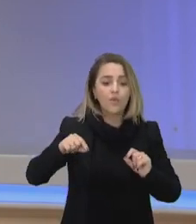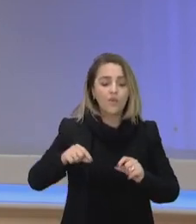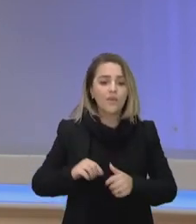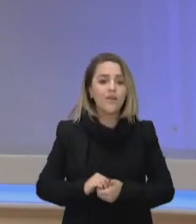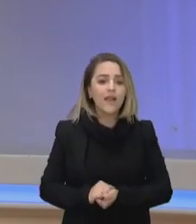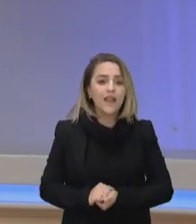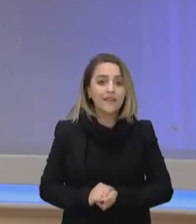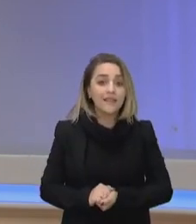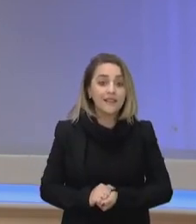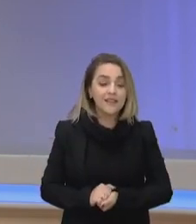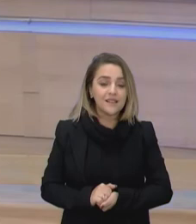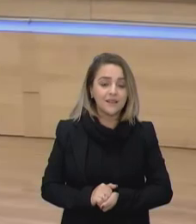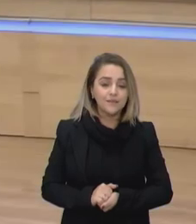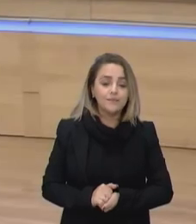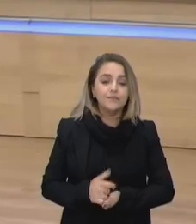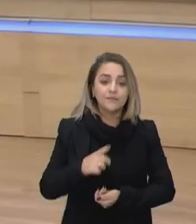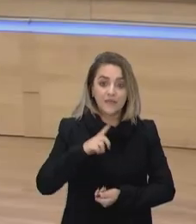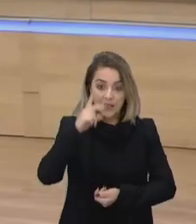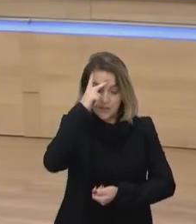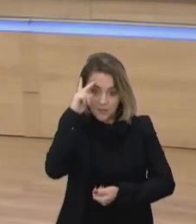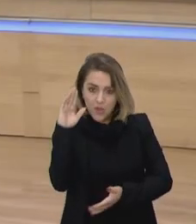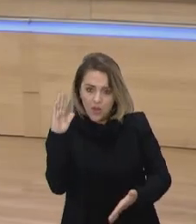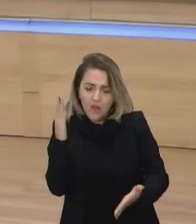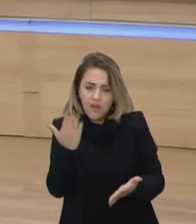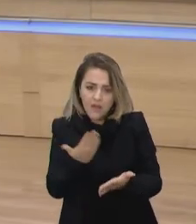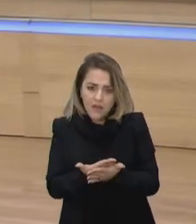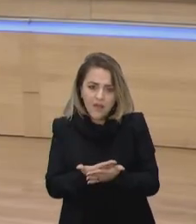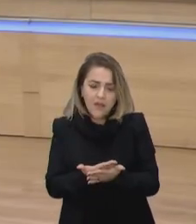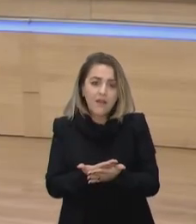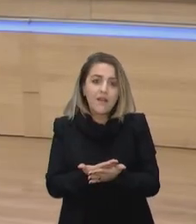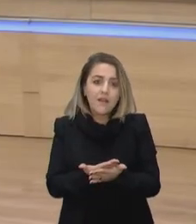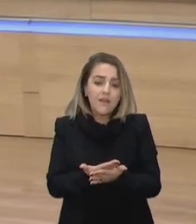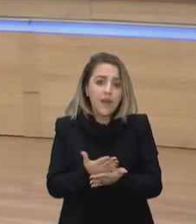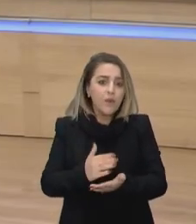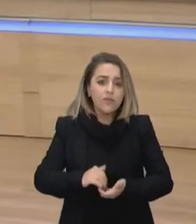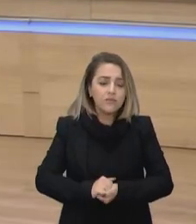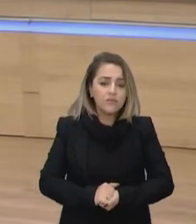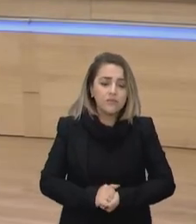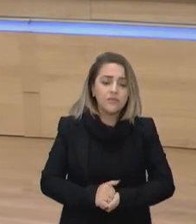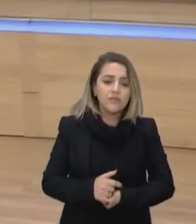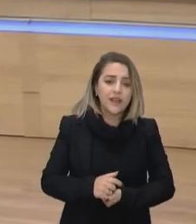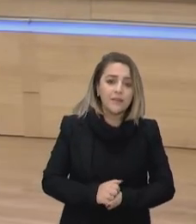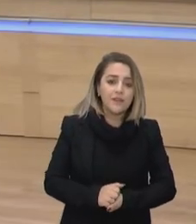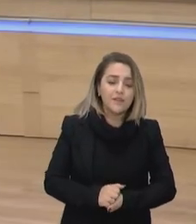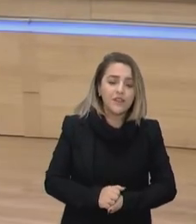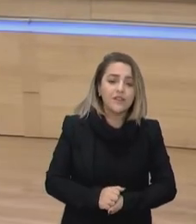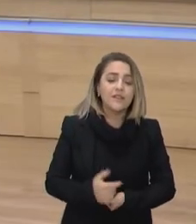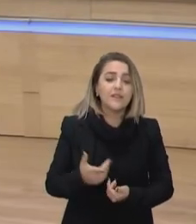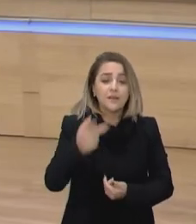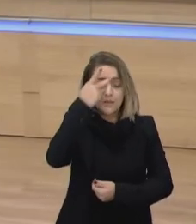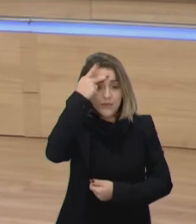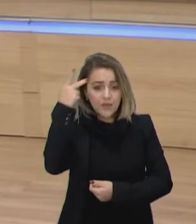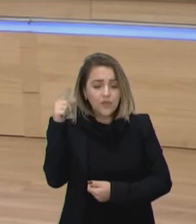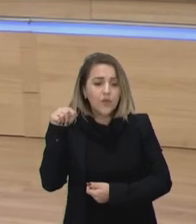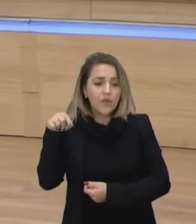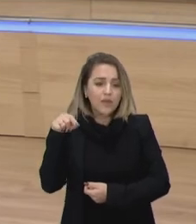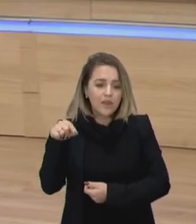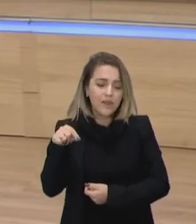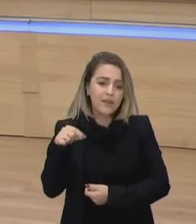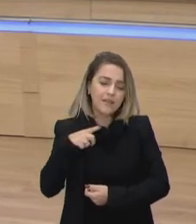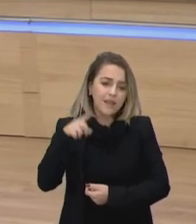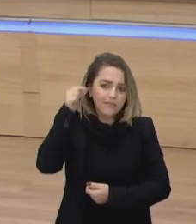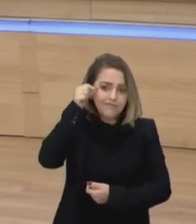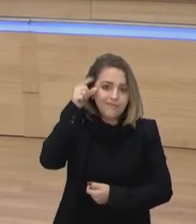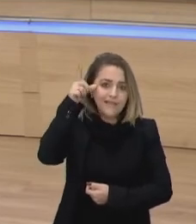fator importante porque as pessoas creem muito nessa ideia. As pessoas, elas têm cristalizada essa